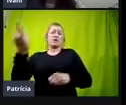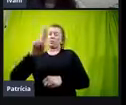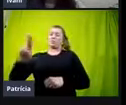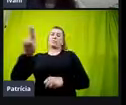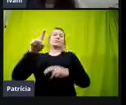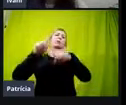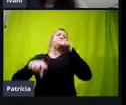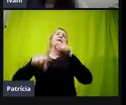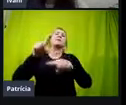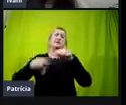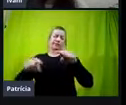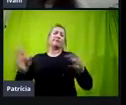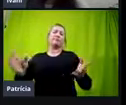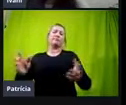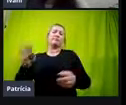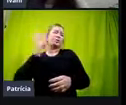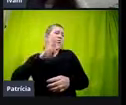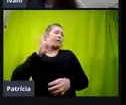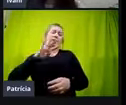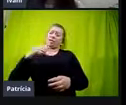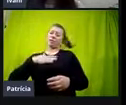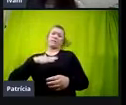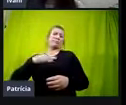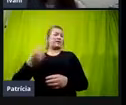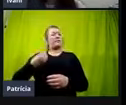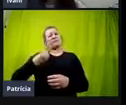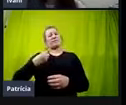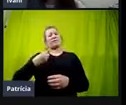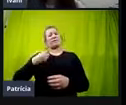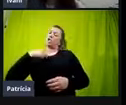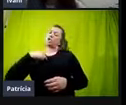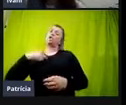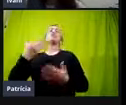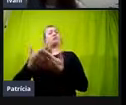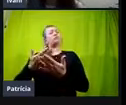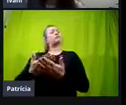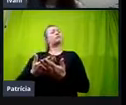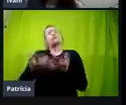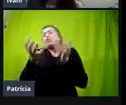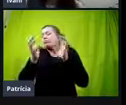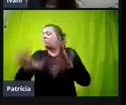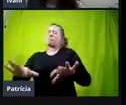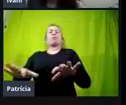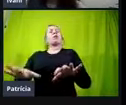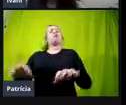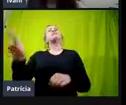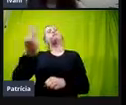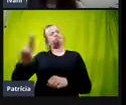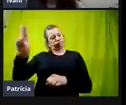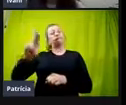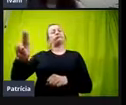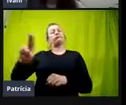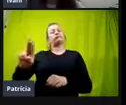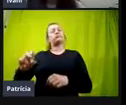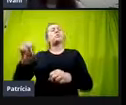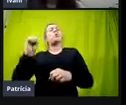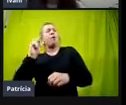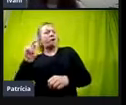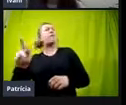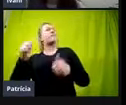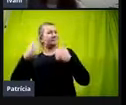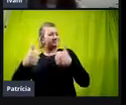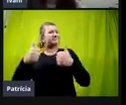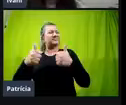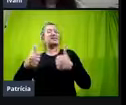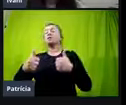isso não é legal pra minha vida, e sou eu que vou estudar aqui, então, eu não quero fazer uso desse recurso. E, ok, você tem que levar em